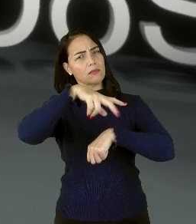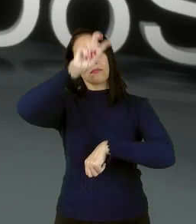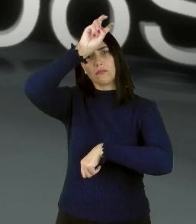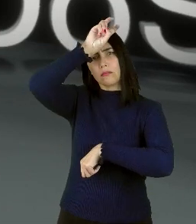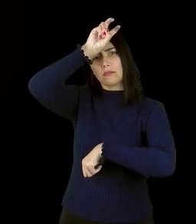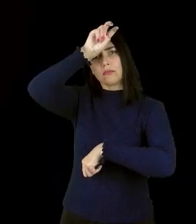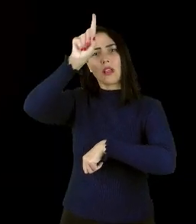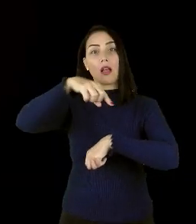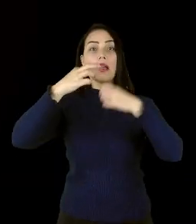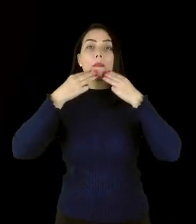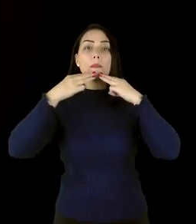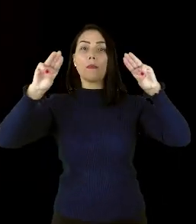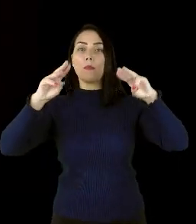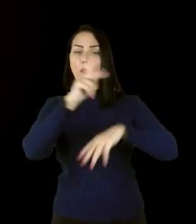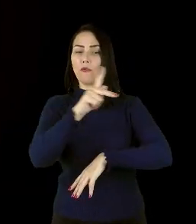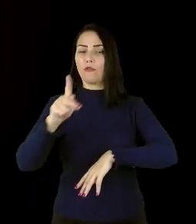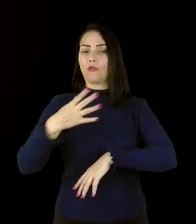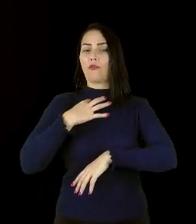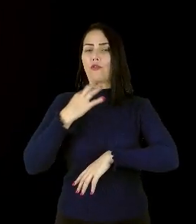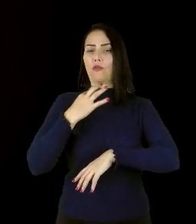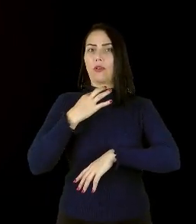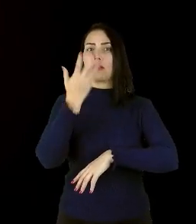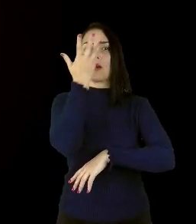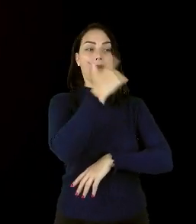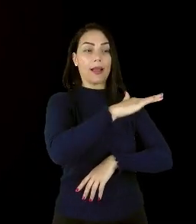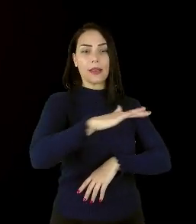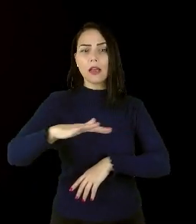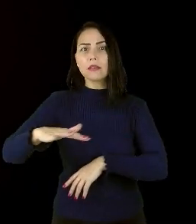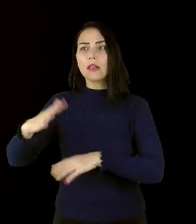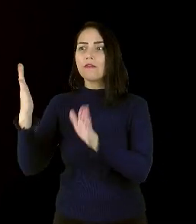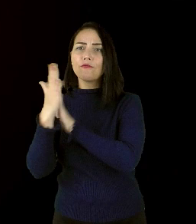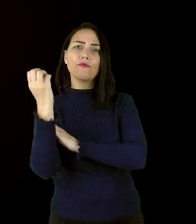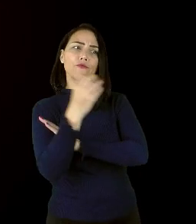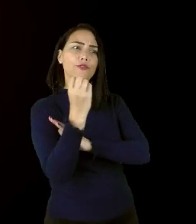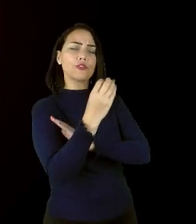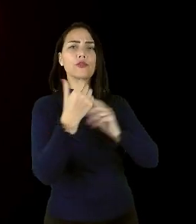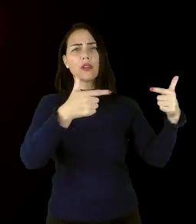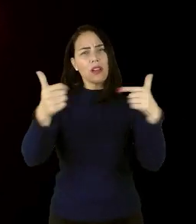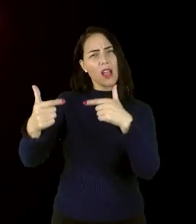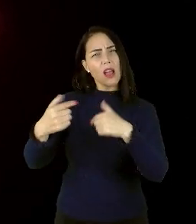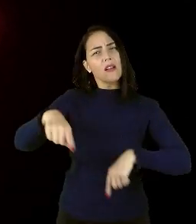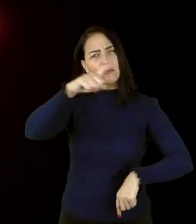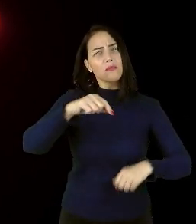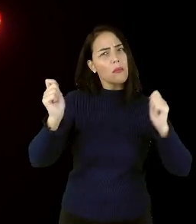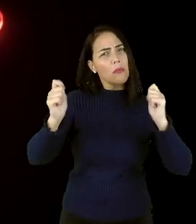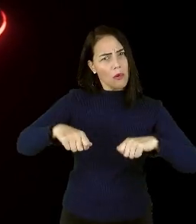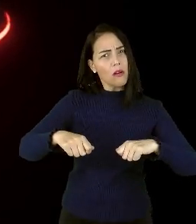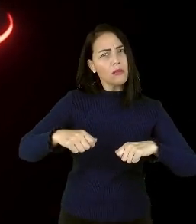voluntário para crianças refugiadas de guerra. Vocês podem imaginar a sensação?